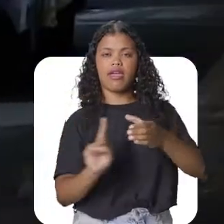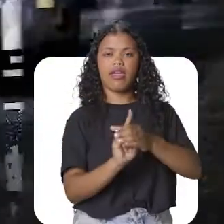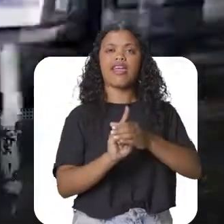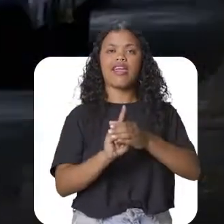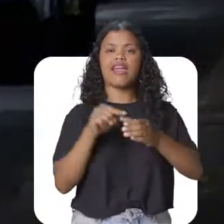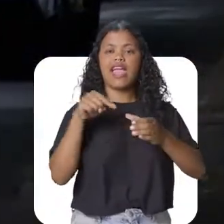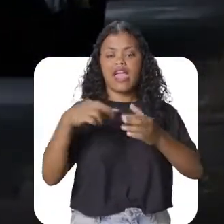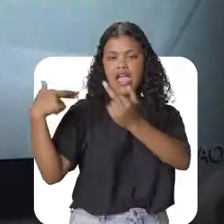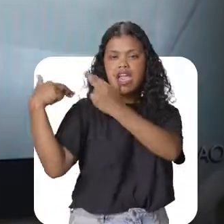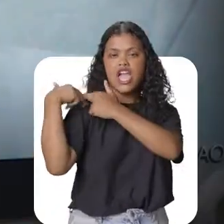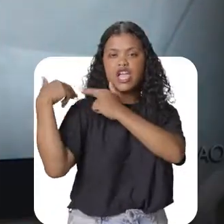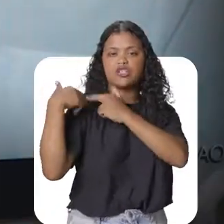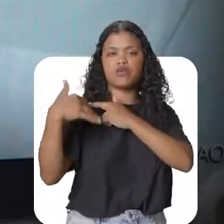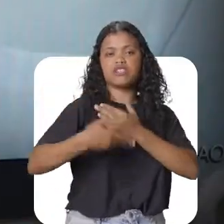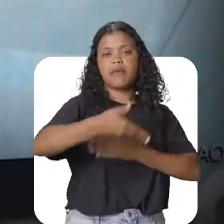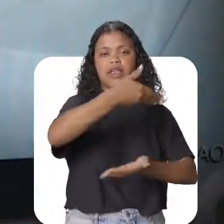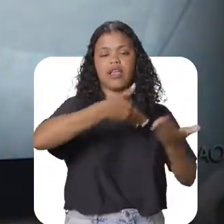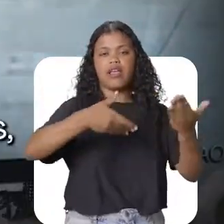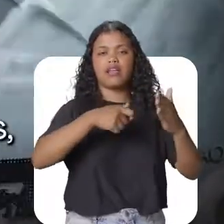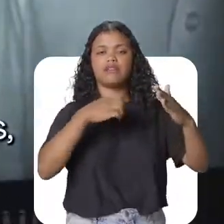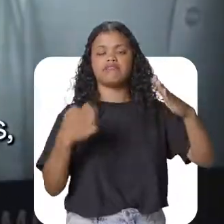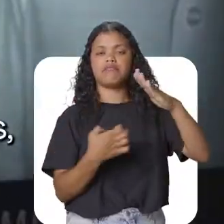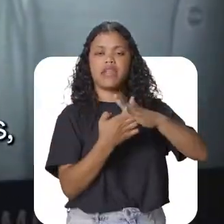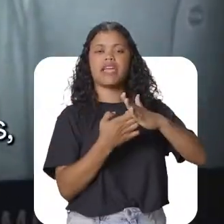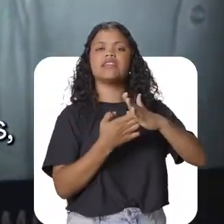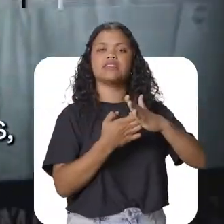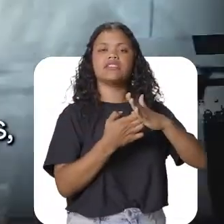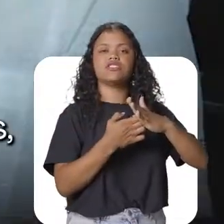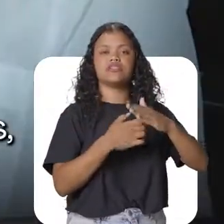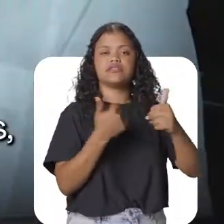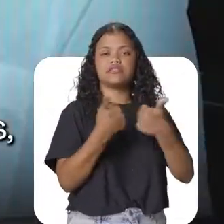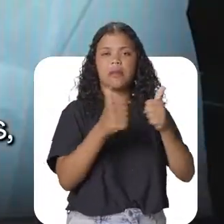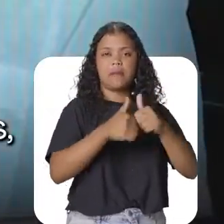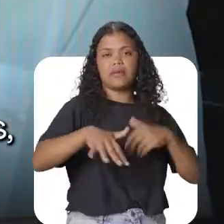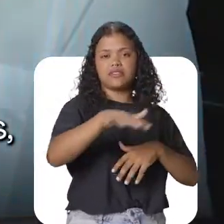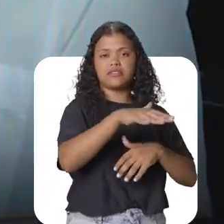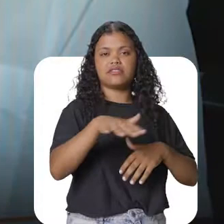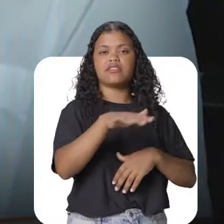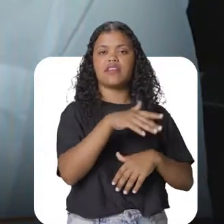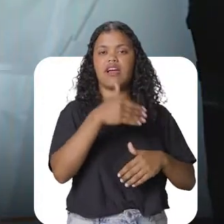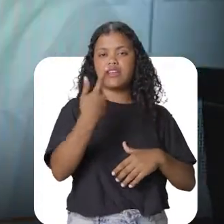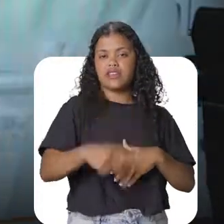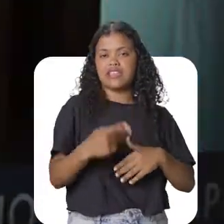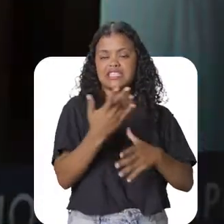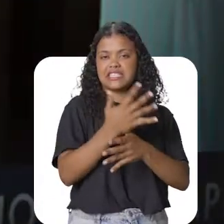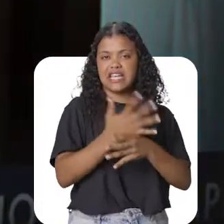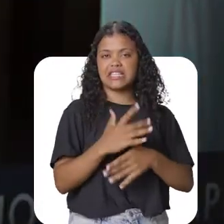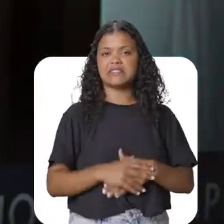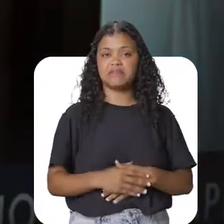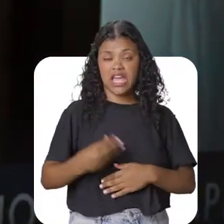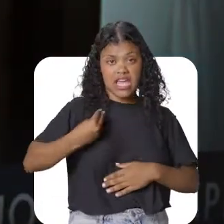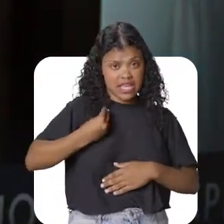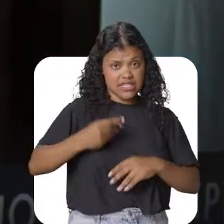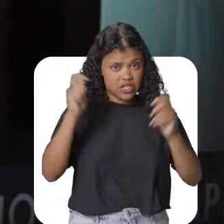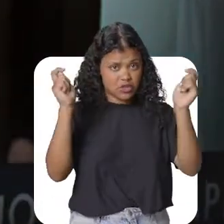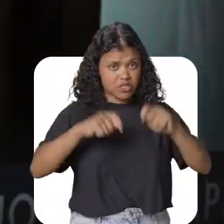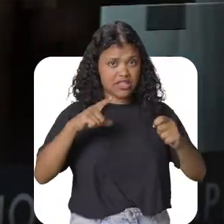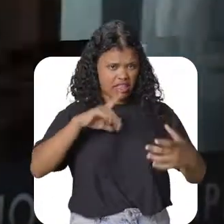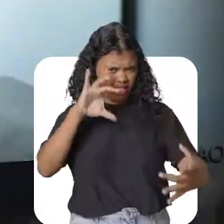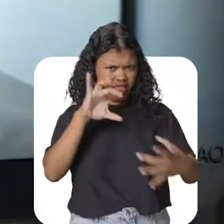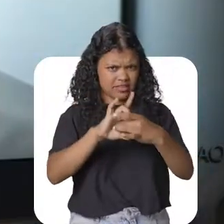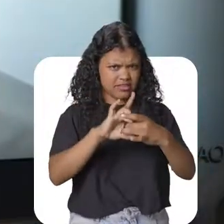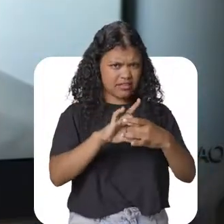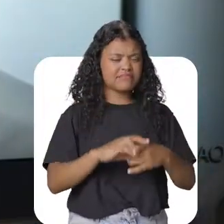responsável pela licitação e transferência das empresas de transporte de coletivo de ônibus aqui na cidade. Existe a possibilidade de ter uma